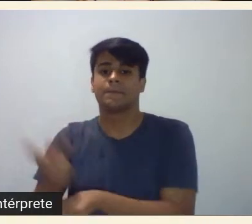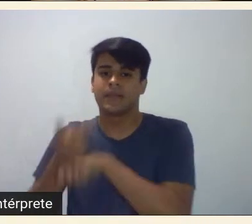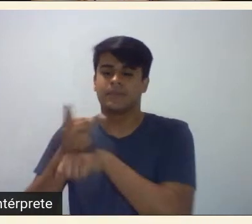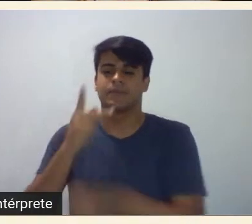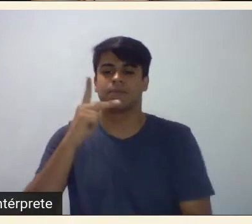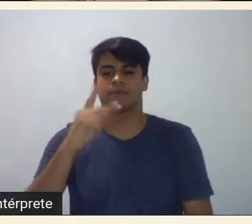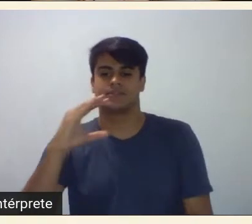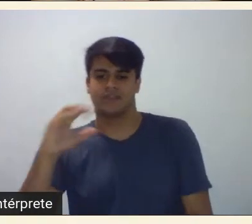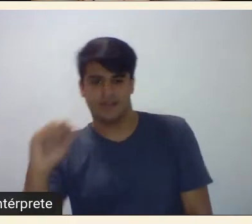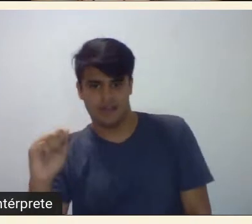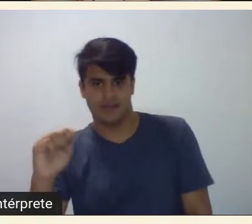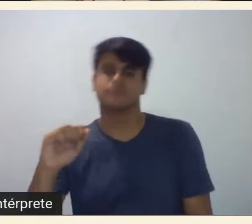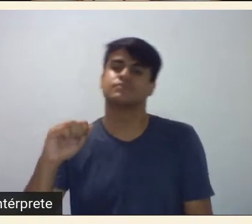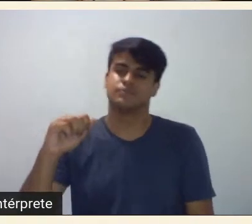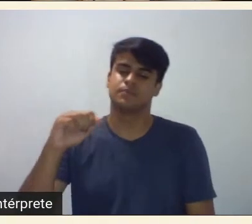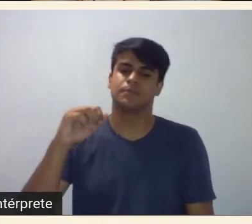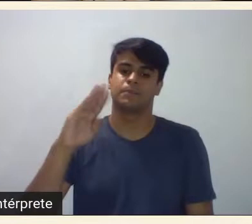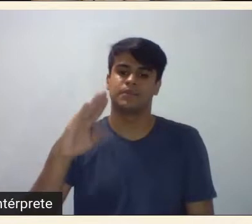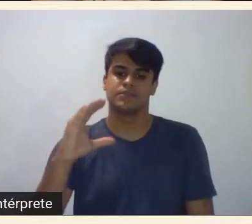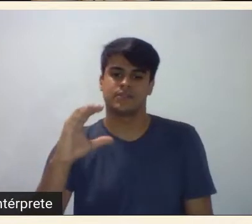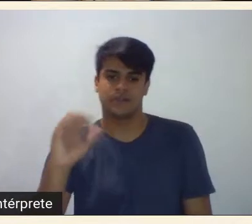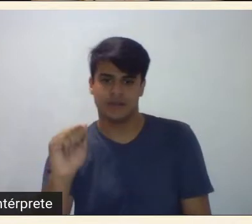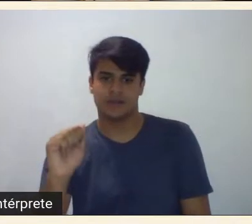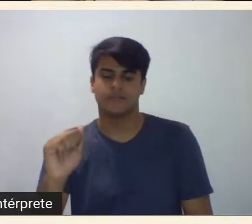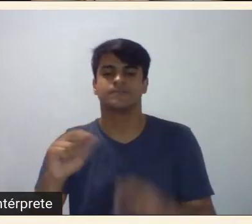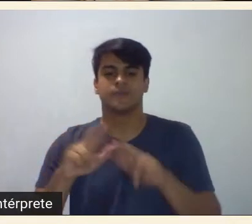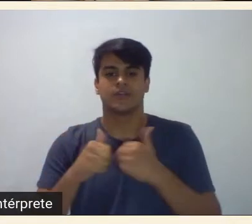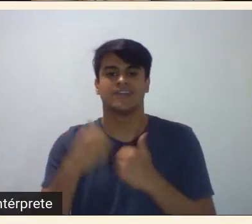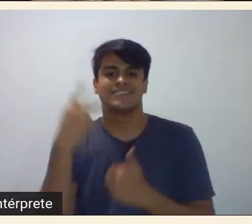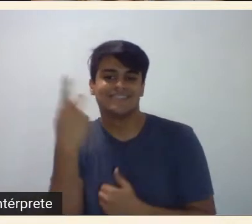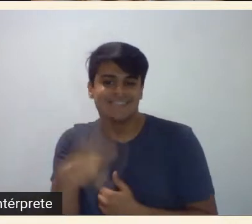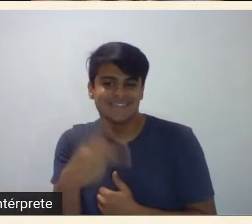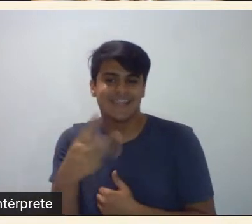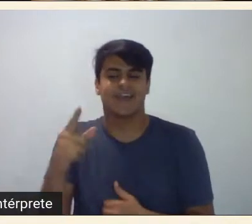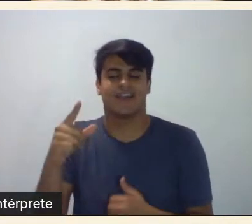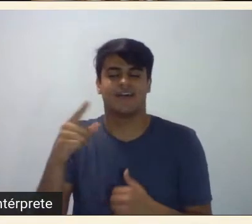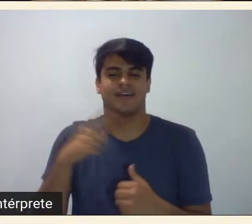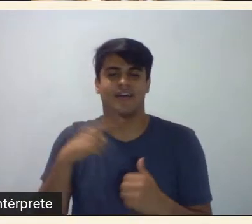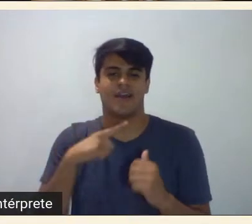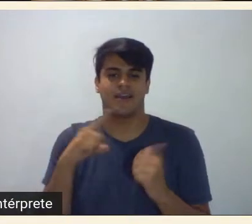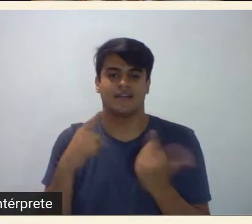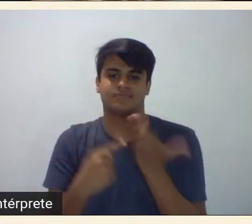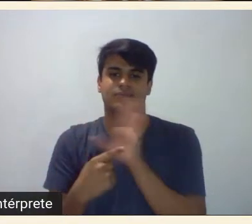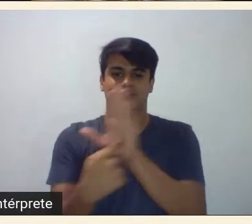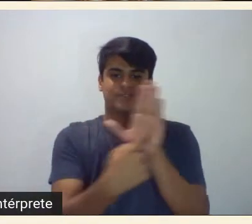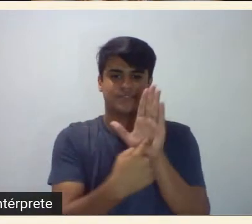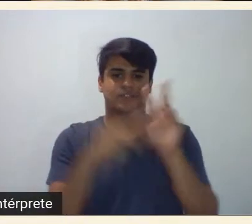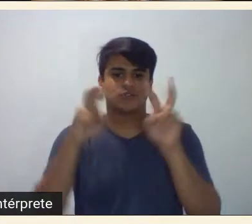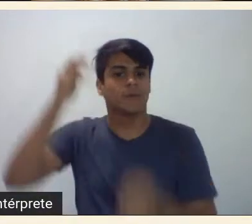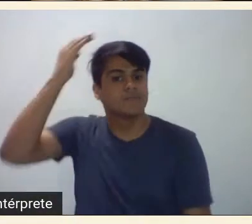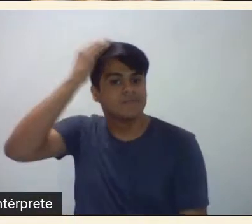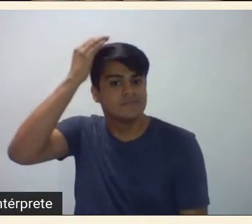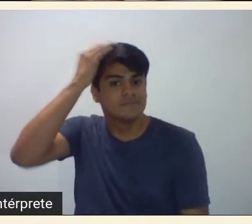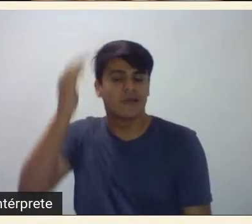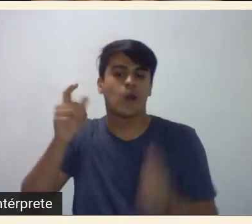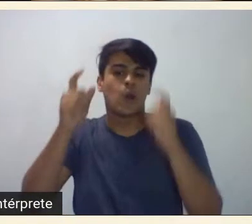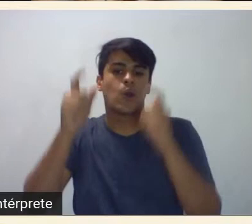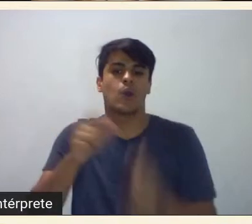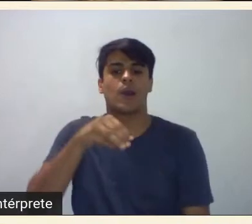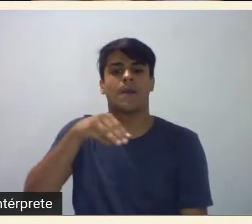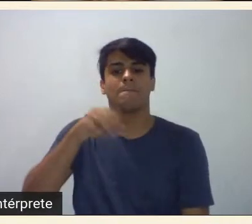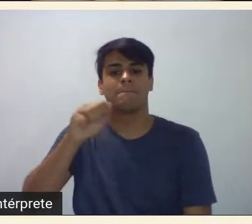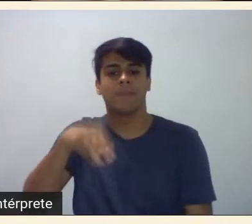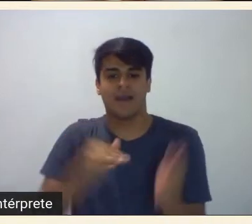BCA pela curadoria da mostra Anitta Malfat em anos de arte moderna realizada no MAM de São Paulo em